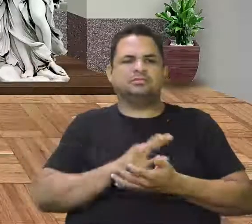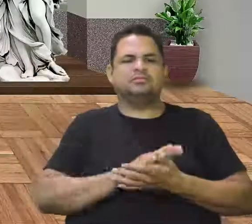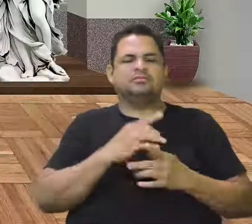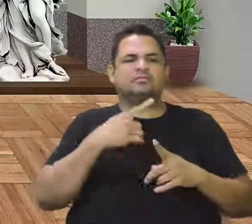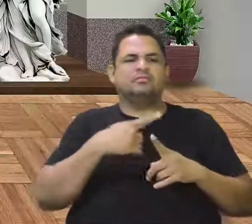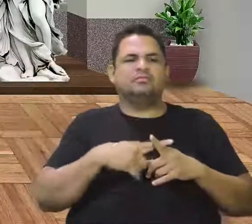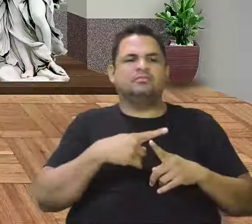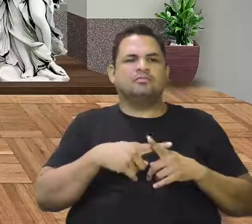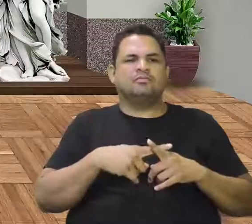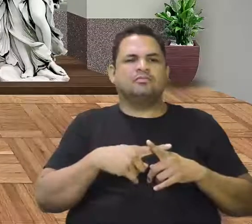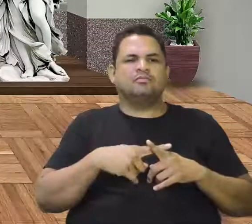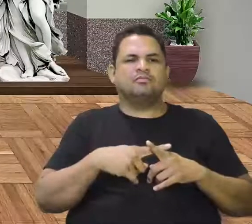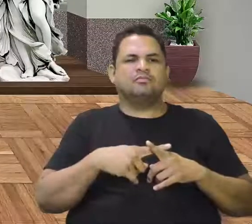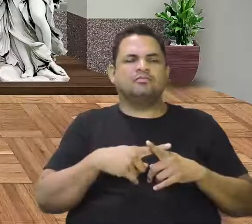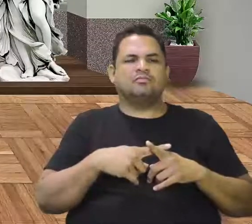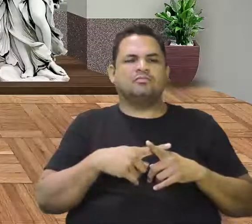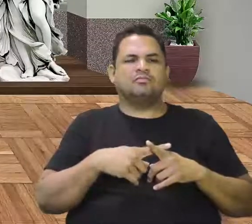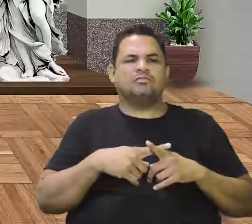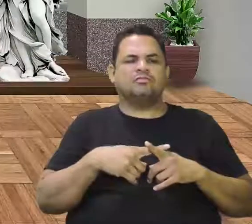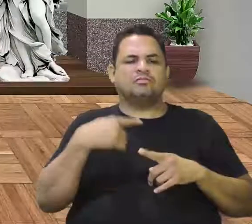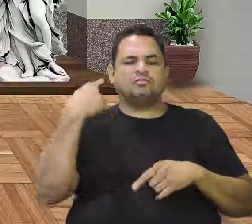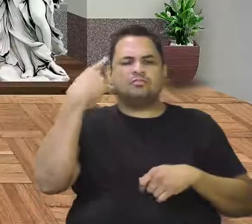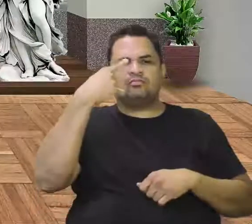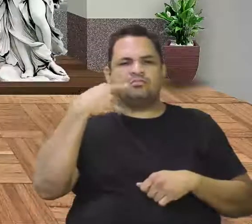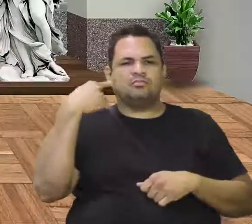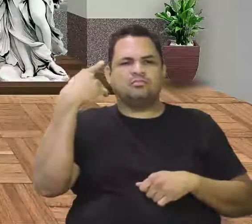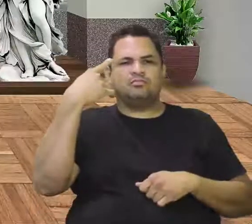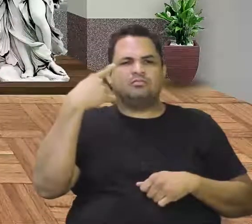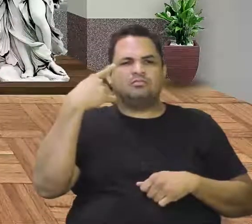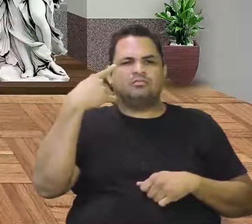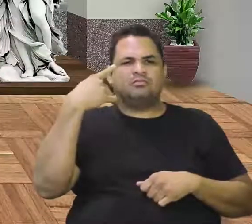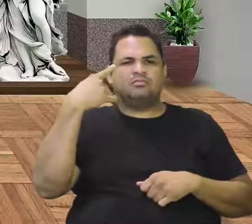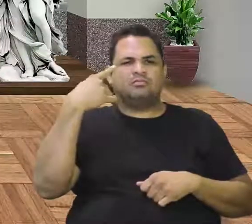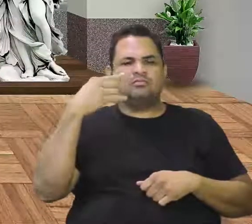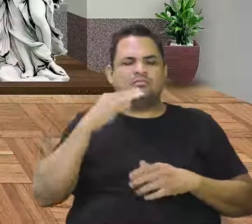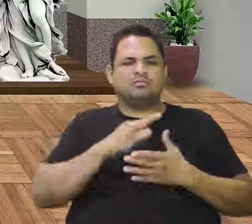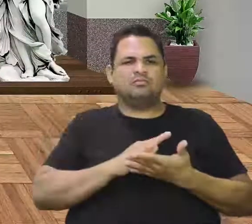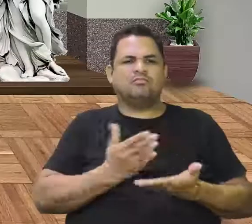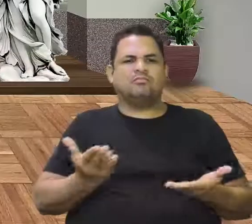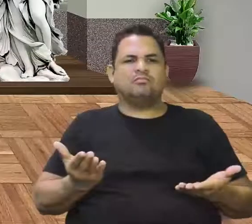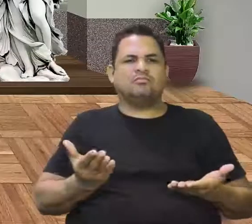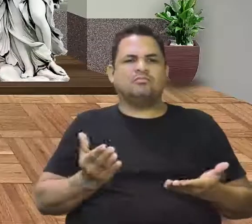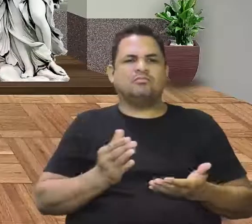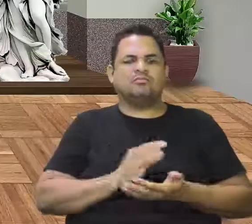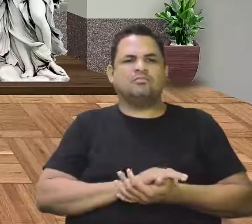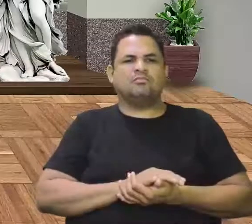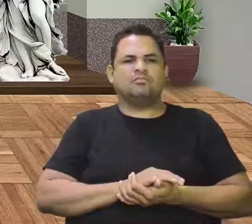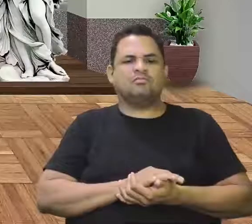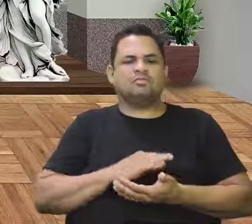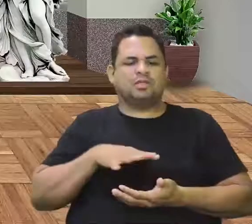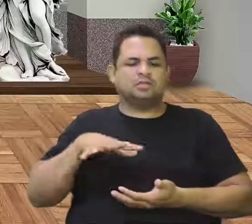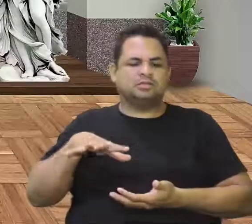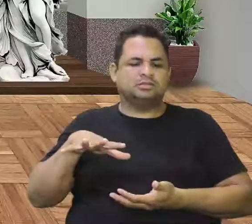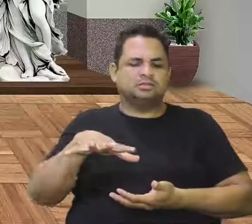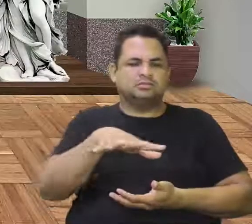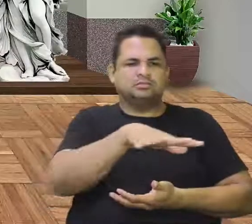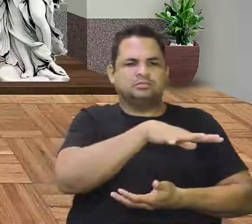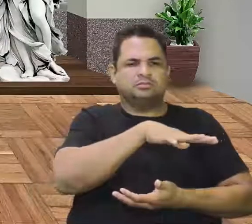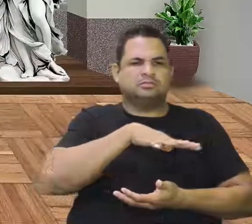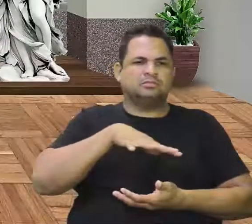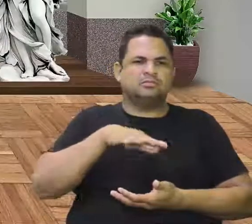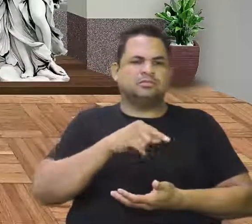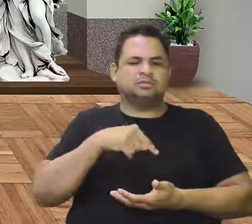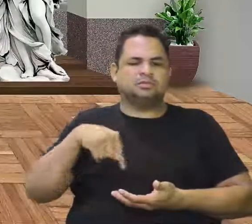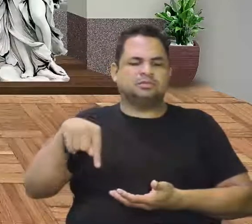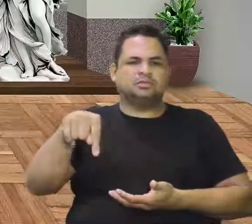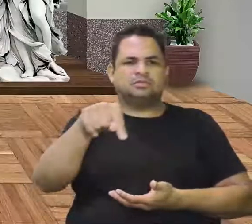Porque a Espanha iria pegar aqui, essa região, quando ela desse